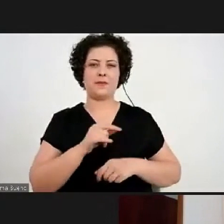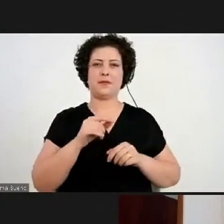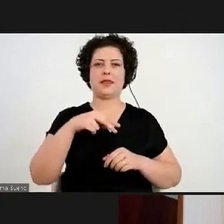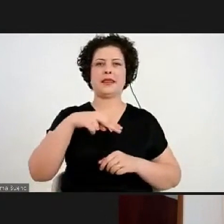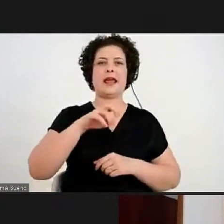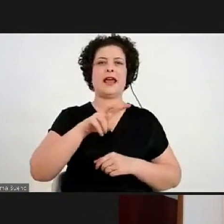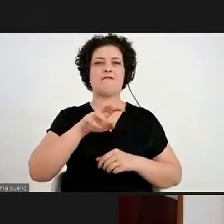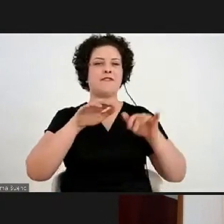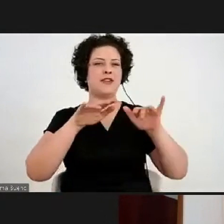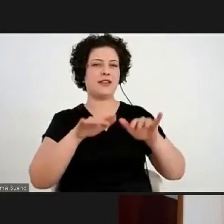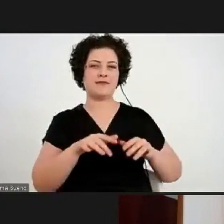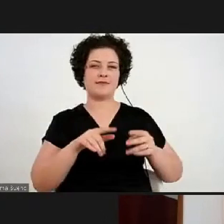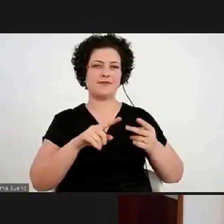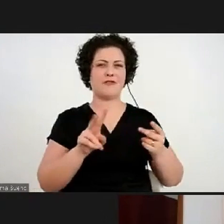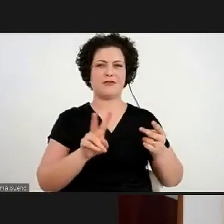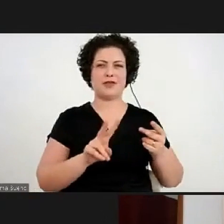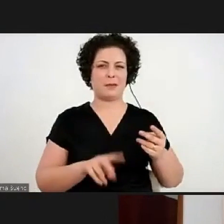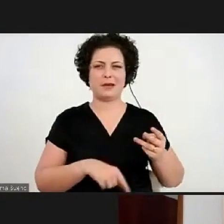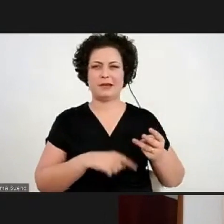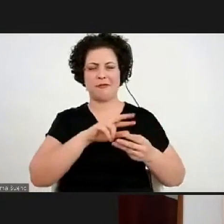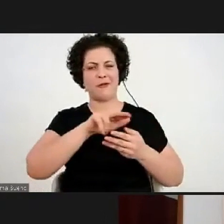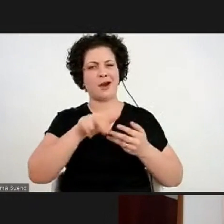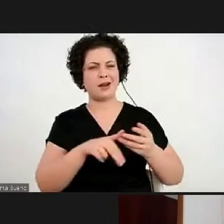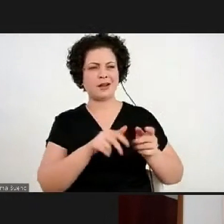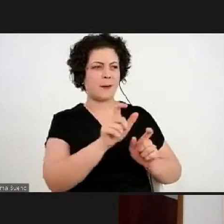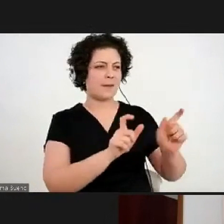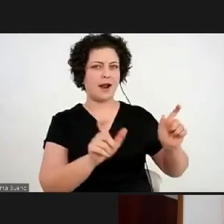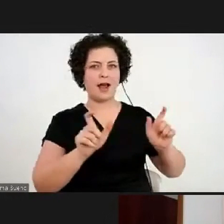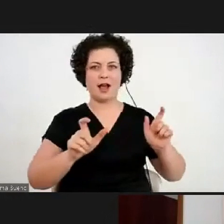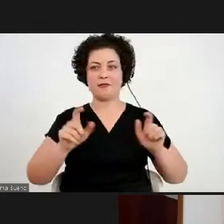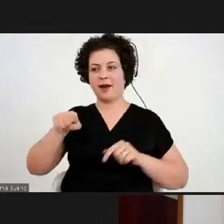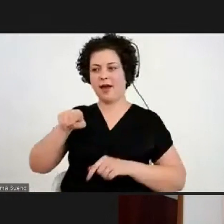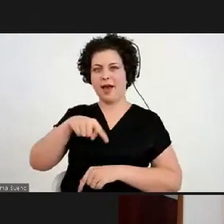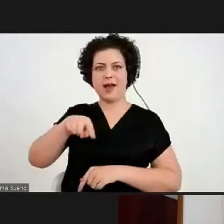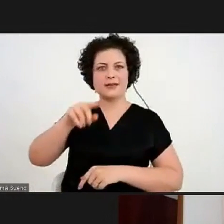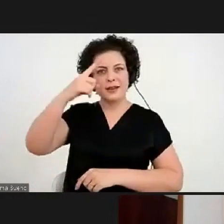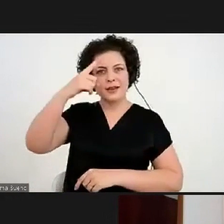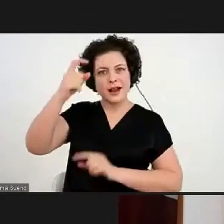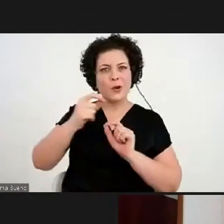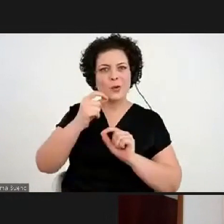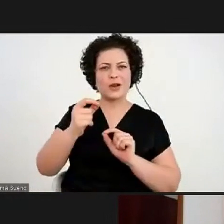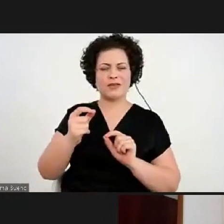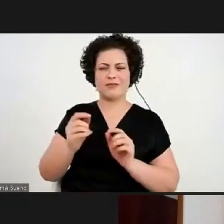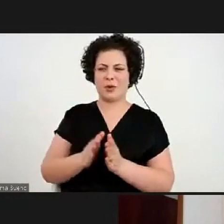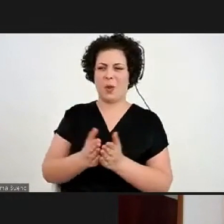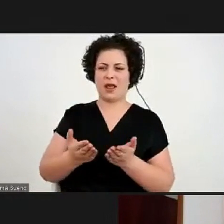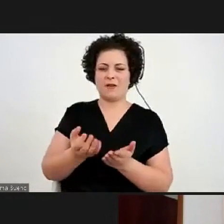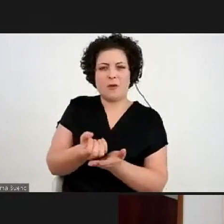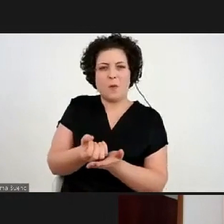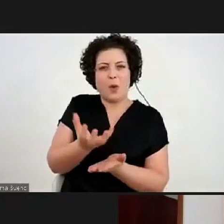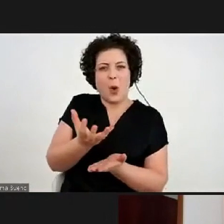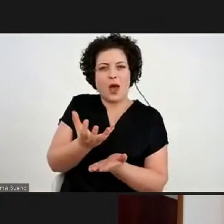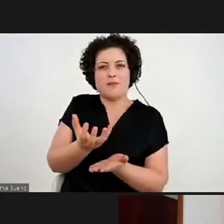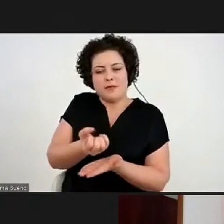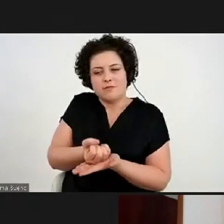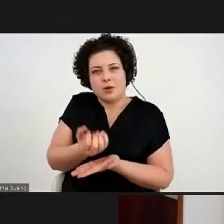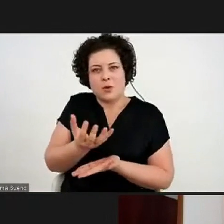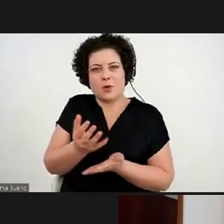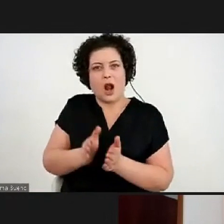vitamina, e a partir dessas palavras eles criaram um livro poema. Então, o que eu acho que